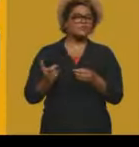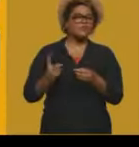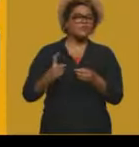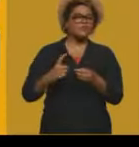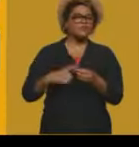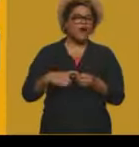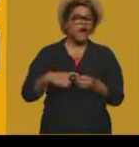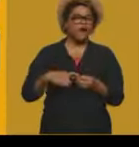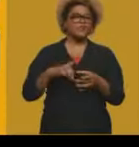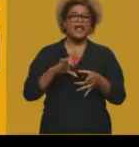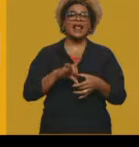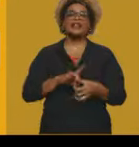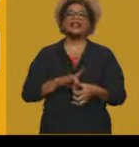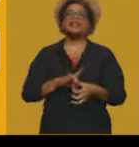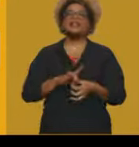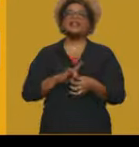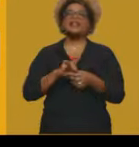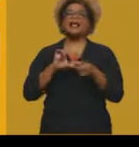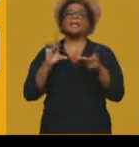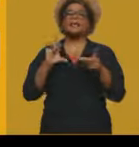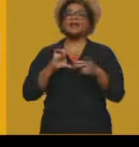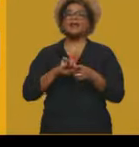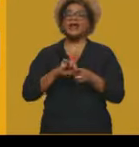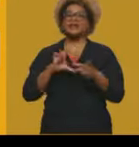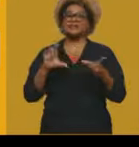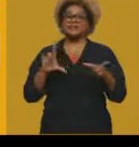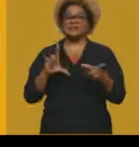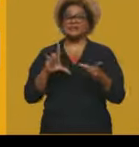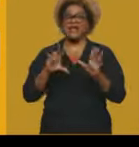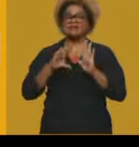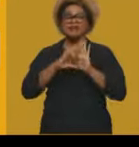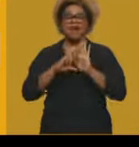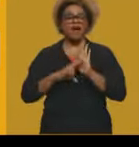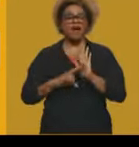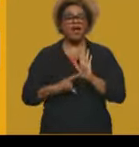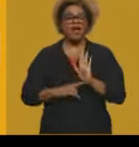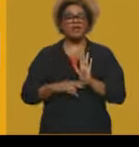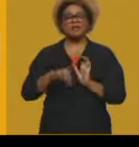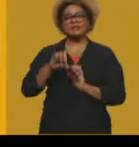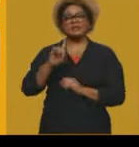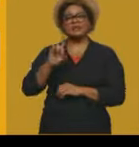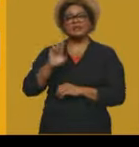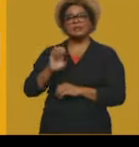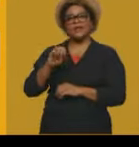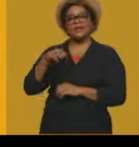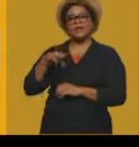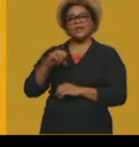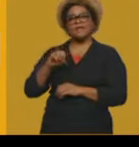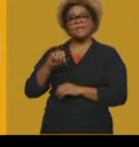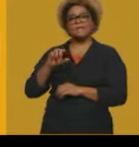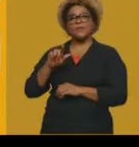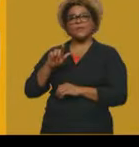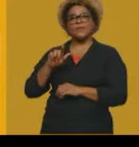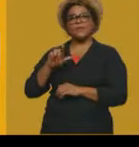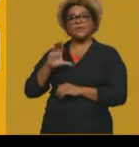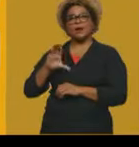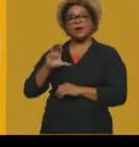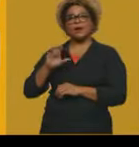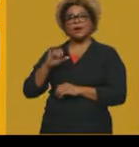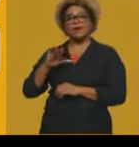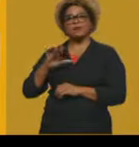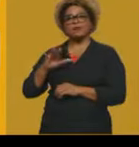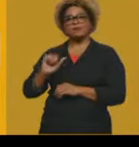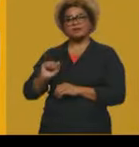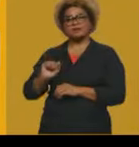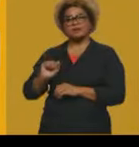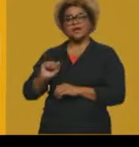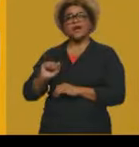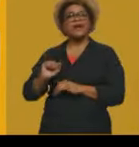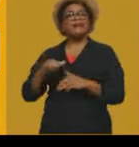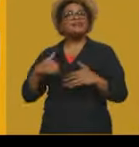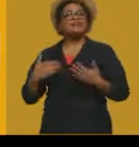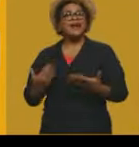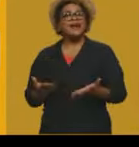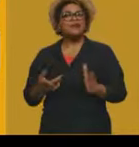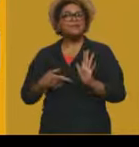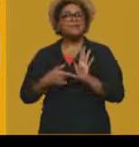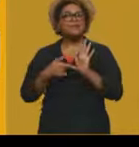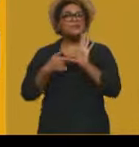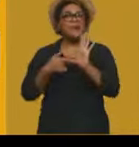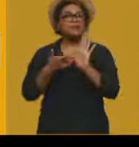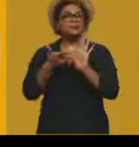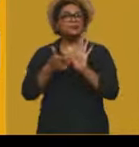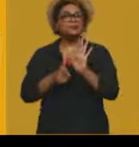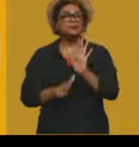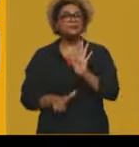democracias, né, os regimes democráticos, e com isso cresce a expectativa, né, bom, nós passamos por um grande